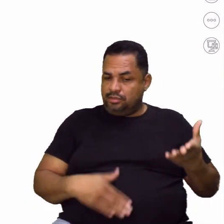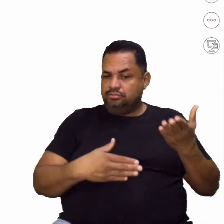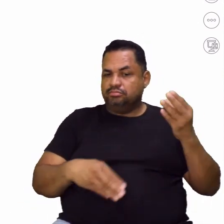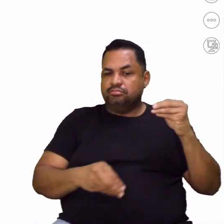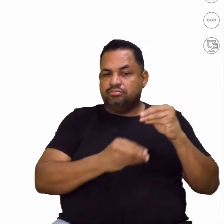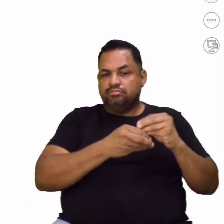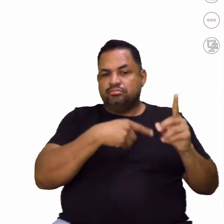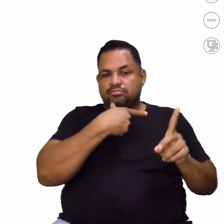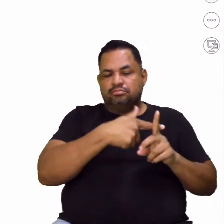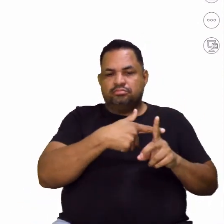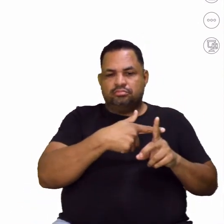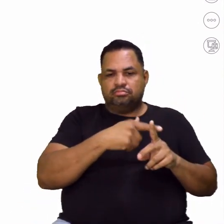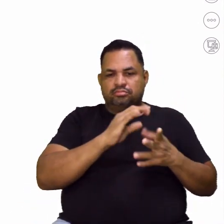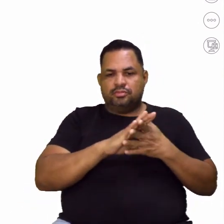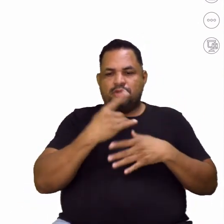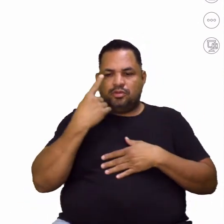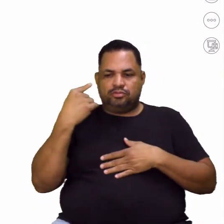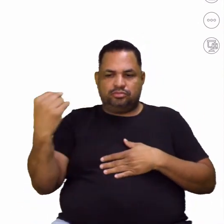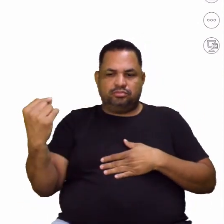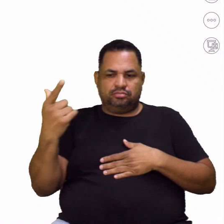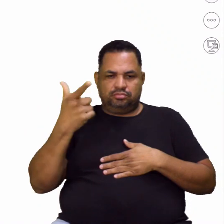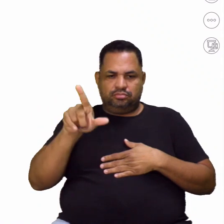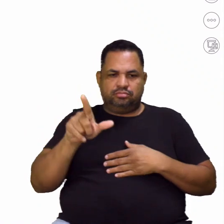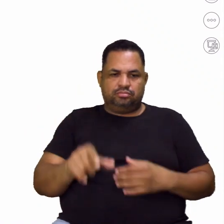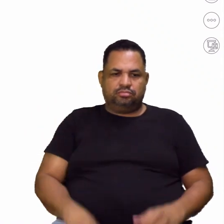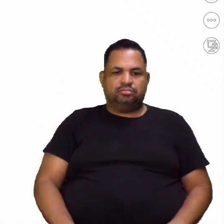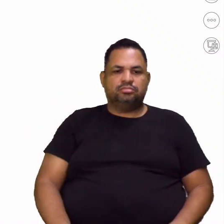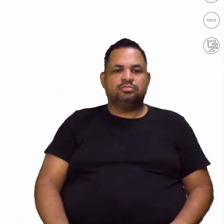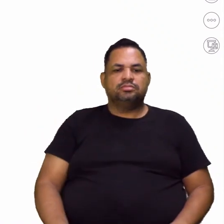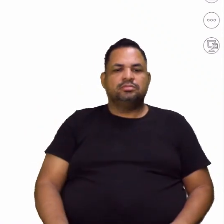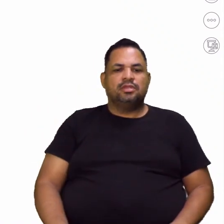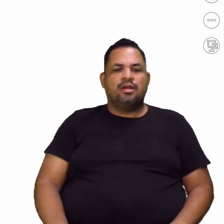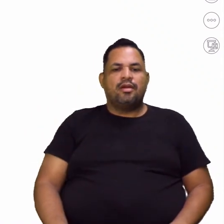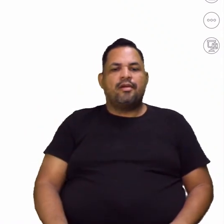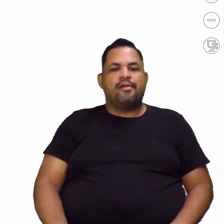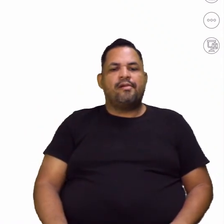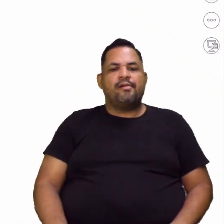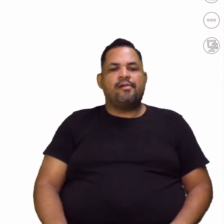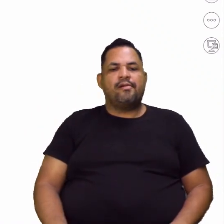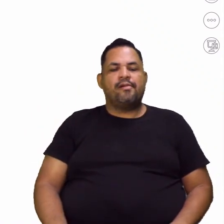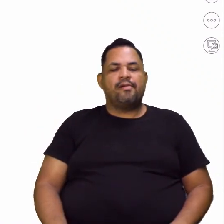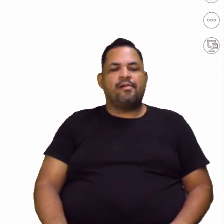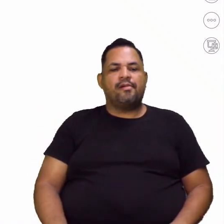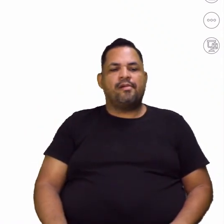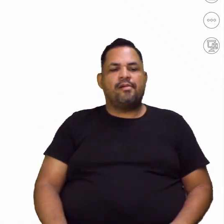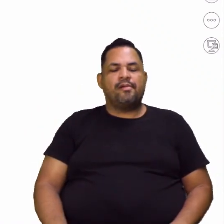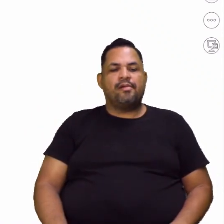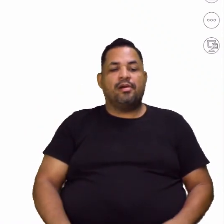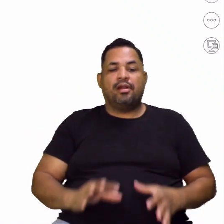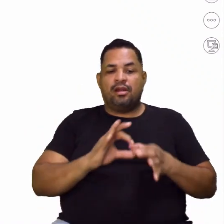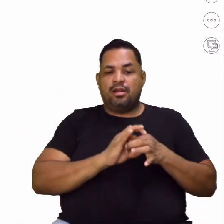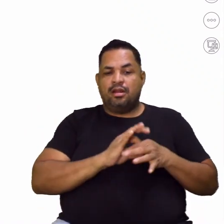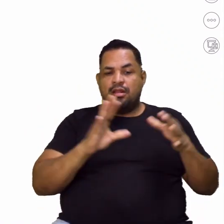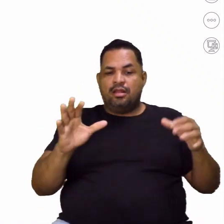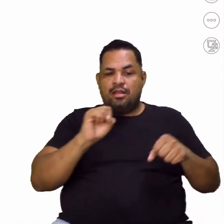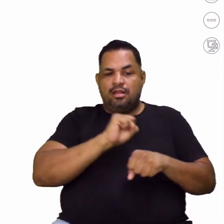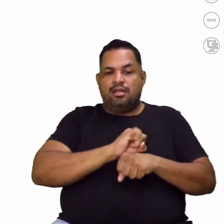E o outro, de sumir. Beleza? De excluir. Agora, eu tenho um livre.